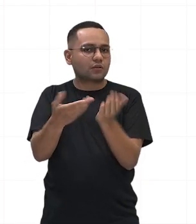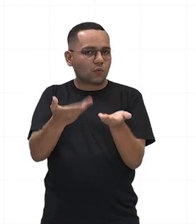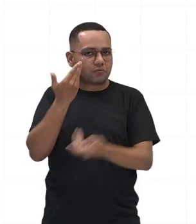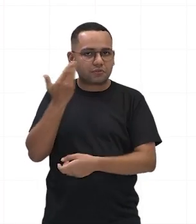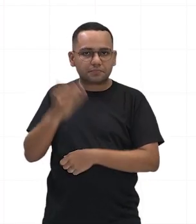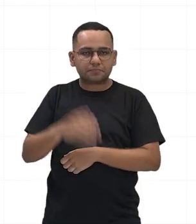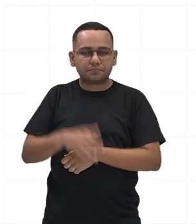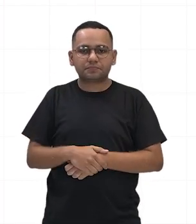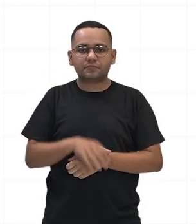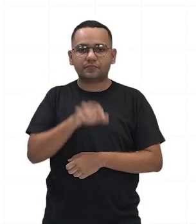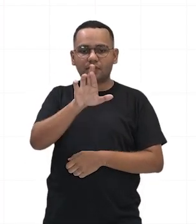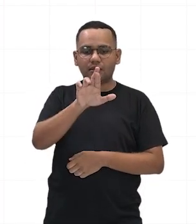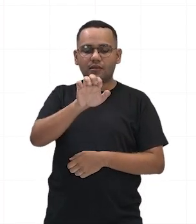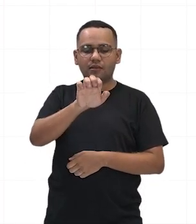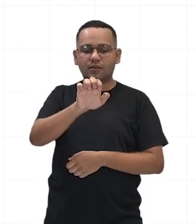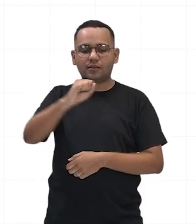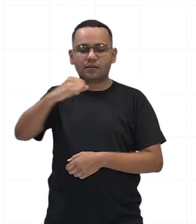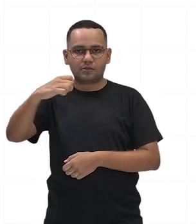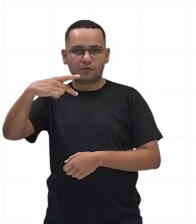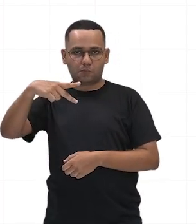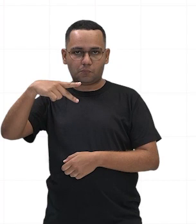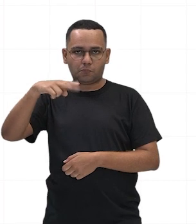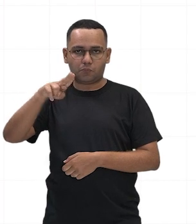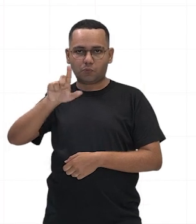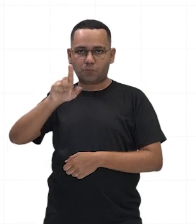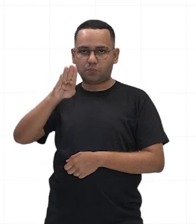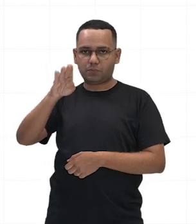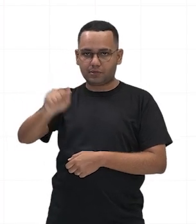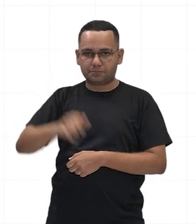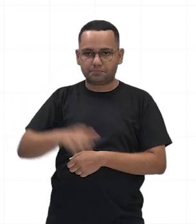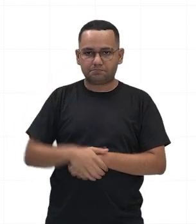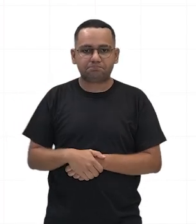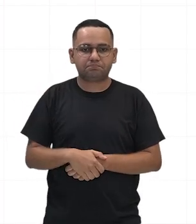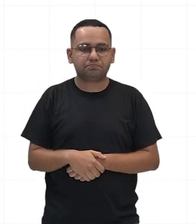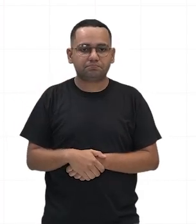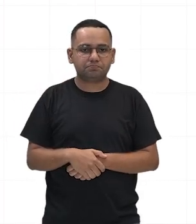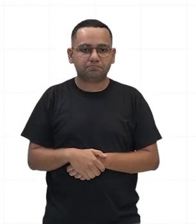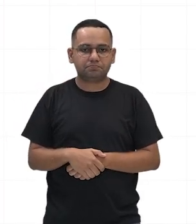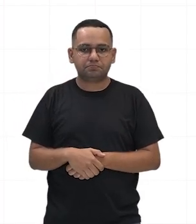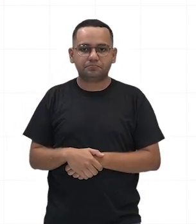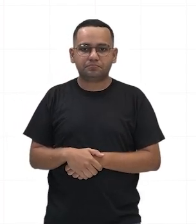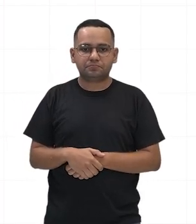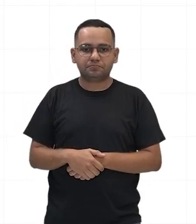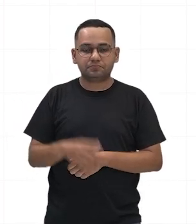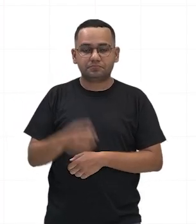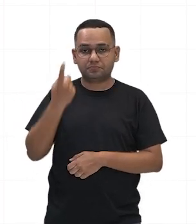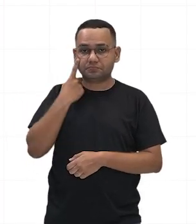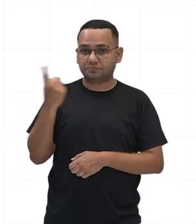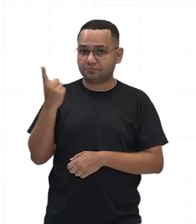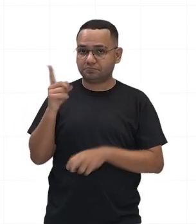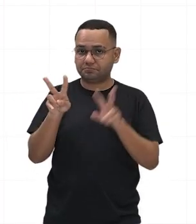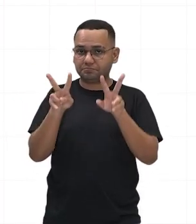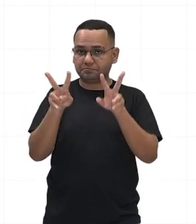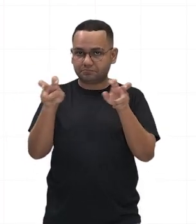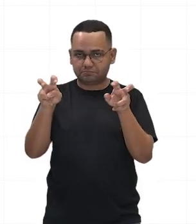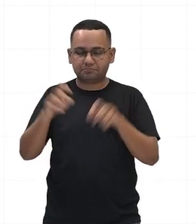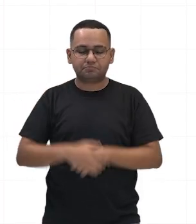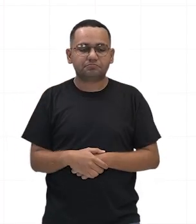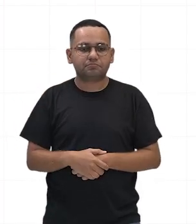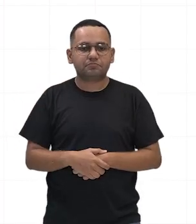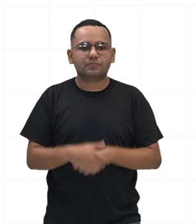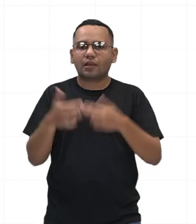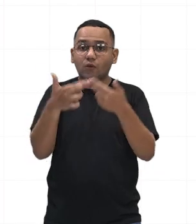pública, significa coisa pública. Então, a República Romana, ela aconteceu aí